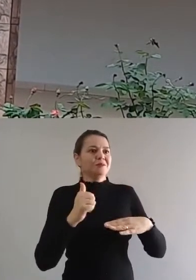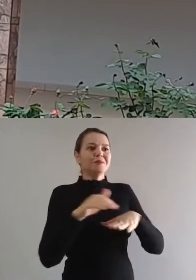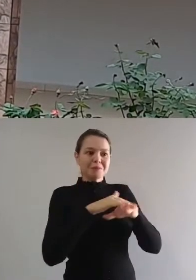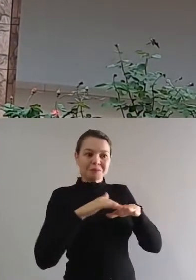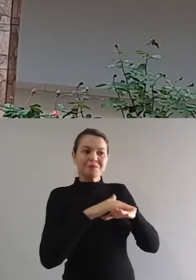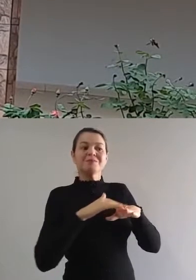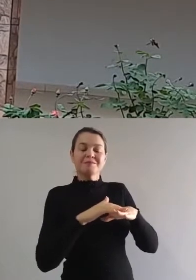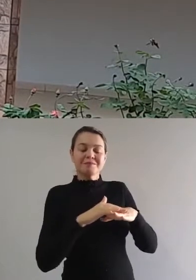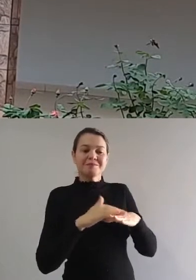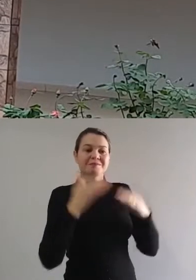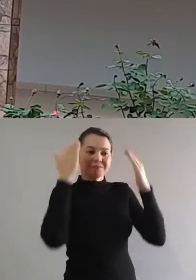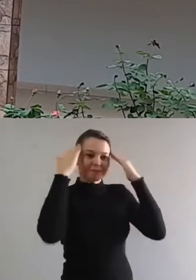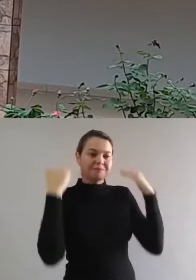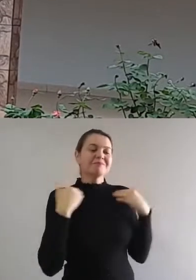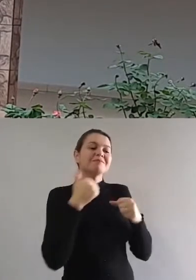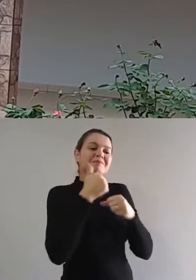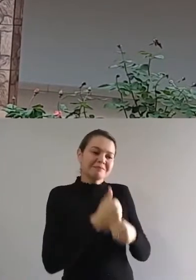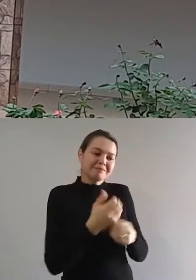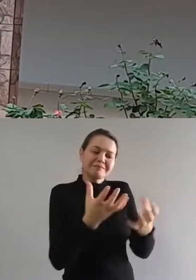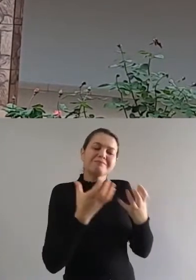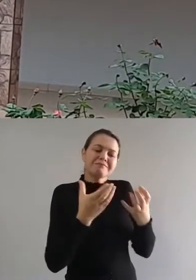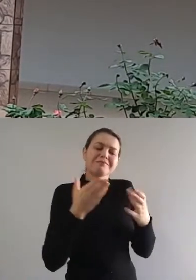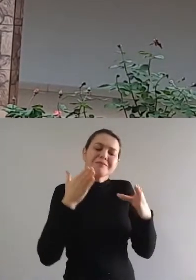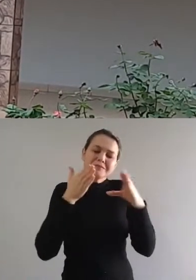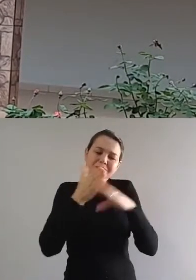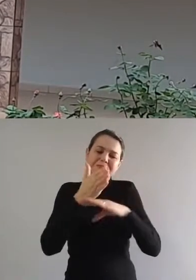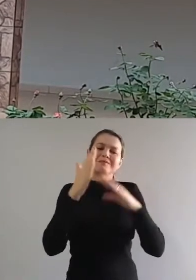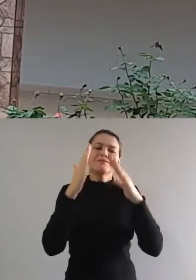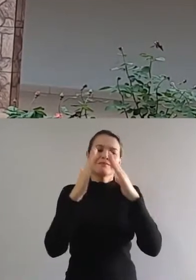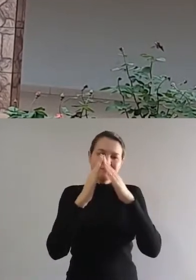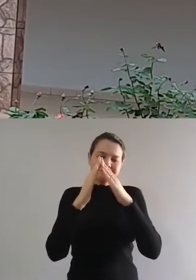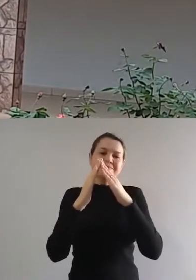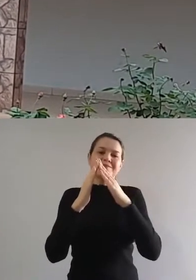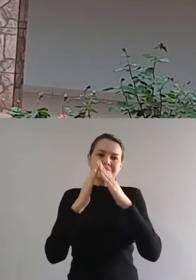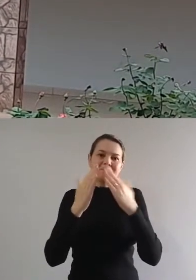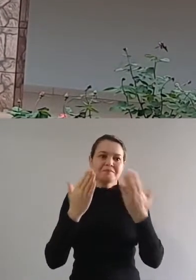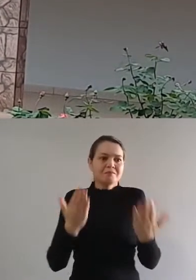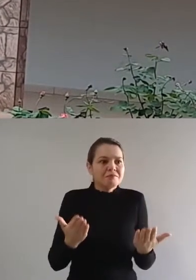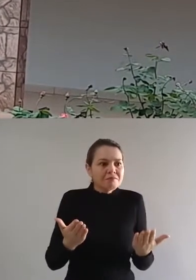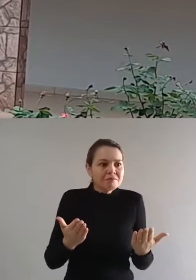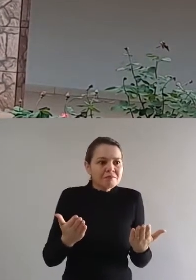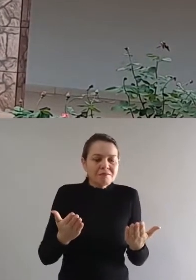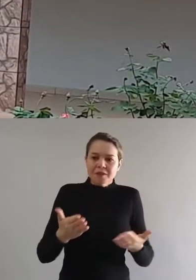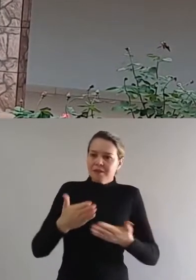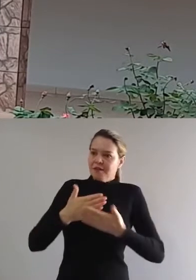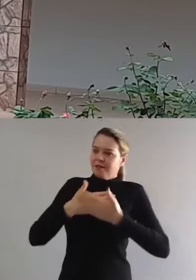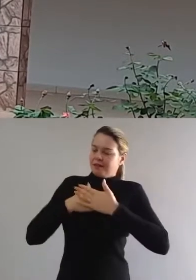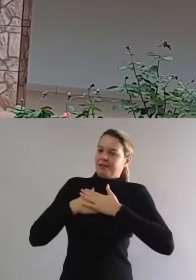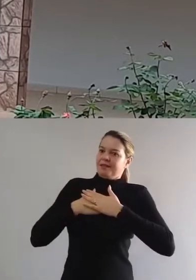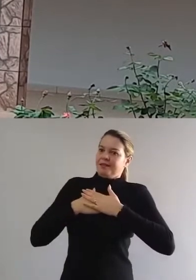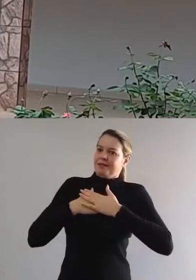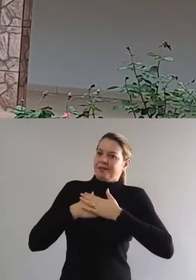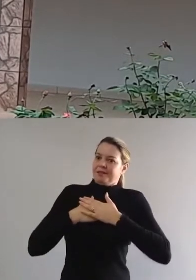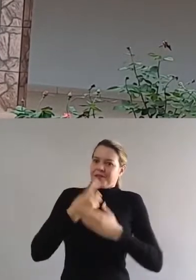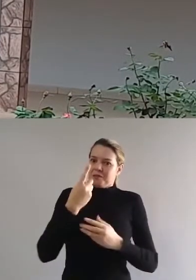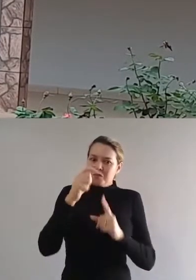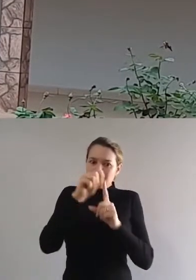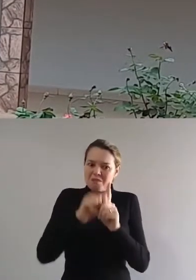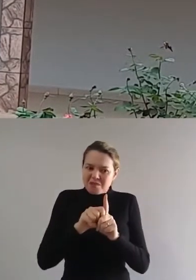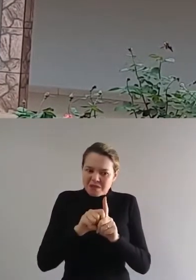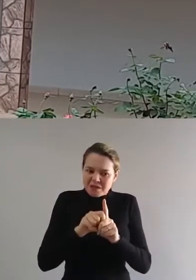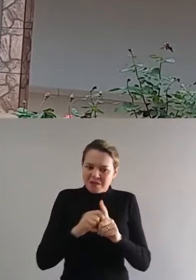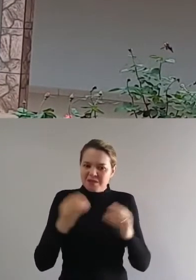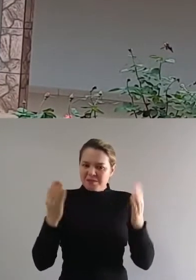entrar no mosteiro. E ela ficou surpresa, porque era para ser um mês e foi só três dias. Mas ela